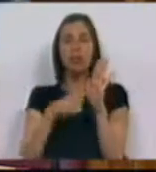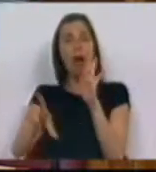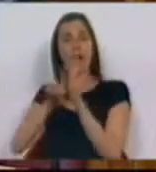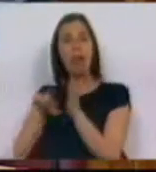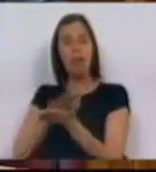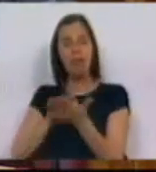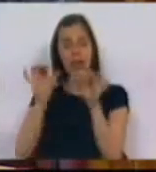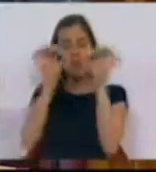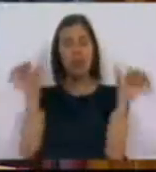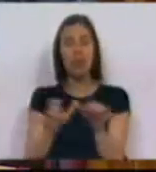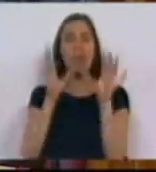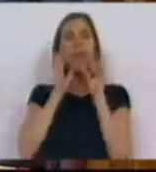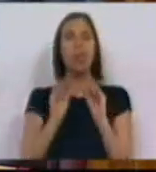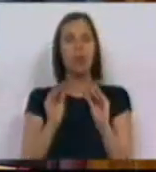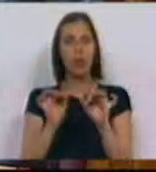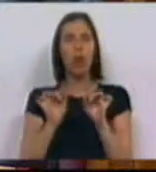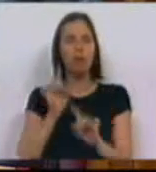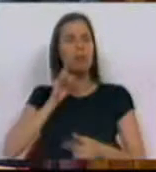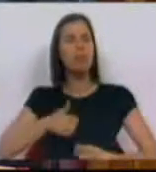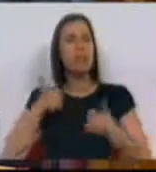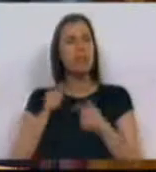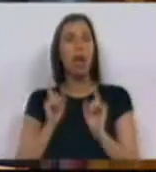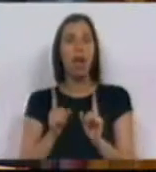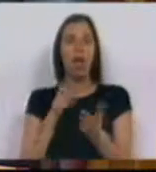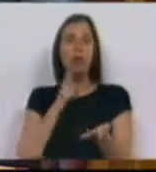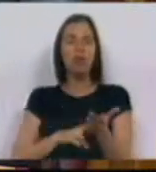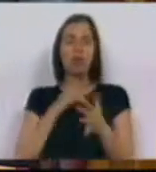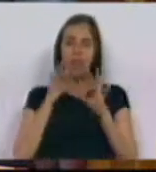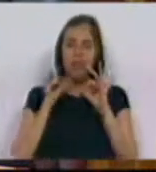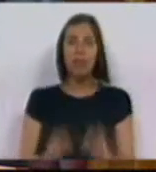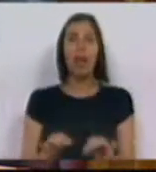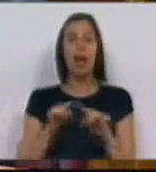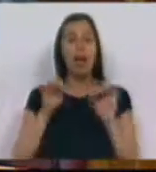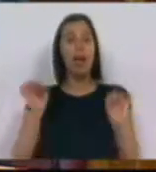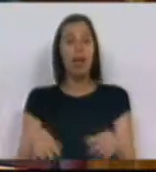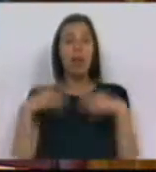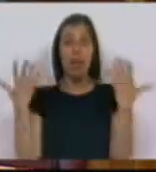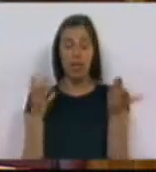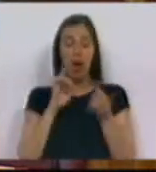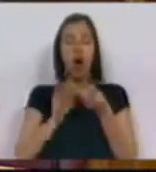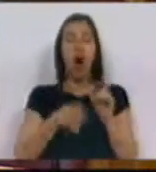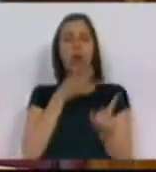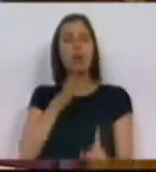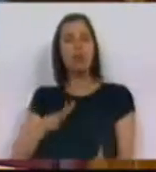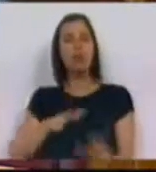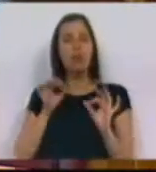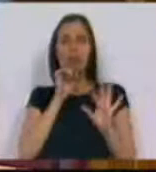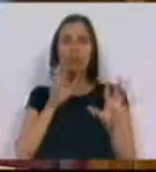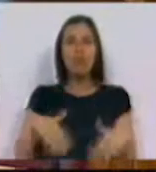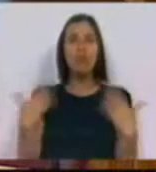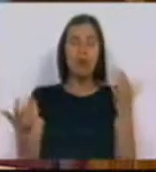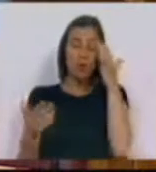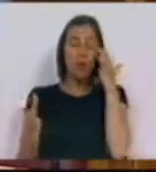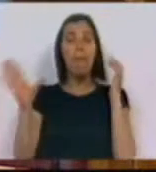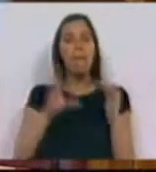a Lei de Base do Sistema Educativo são essencialmente os motivos certos desta iniciativa e aquilo que nos diz que é possível